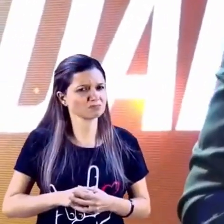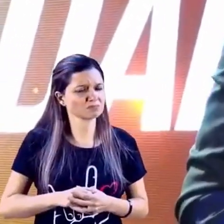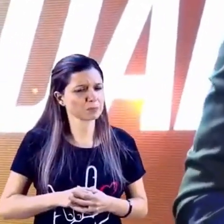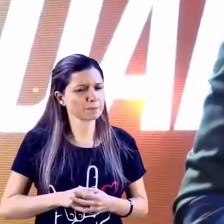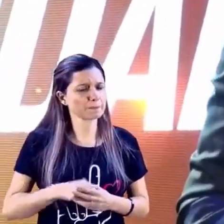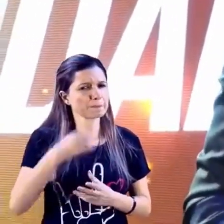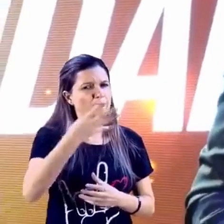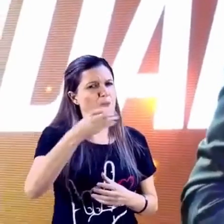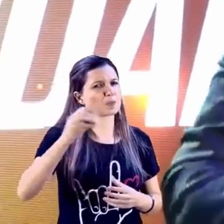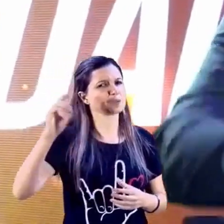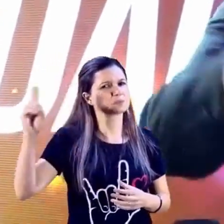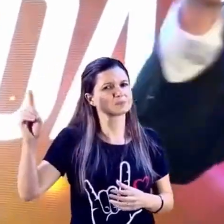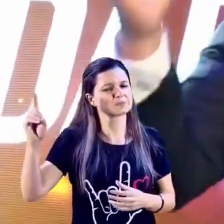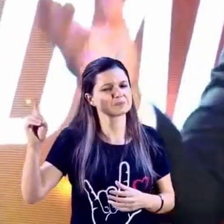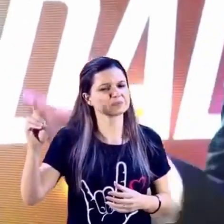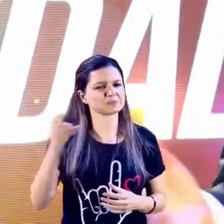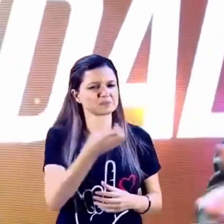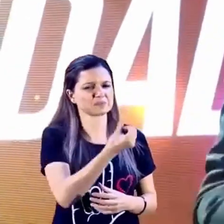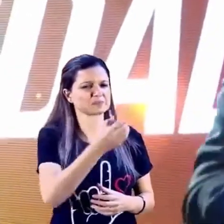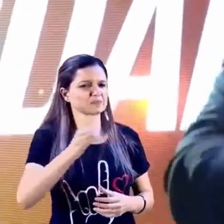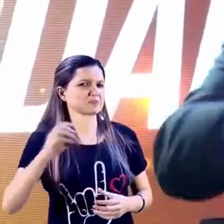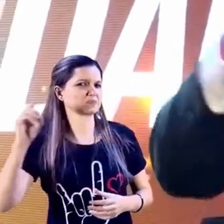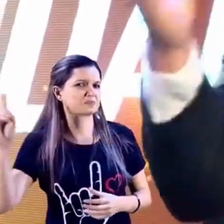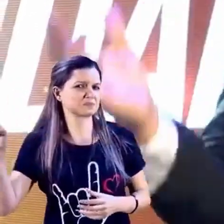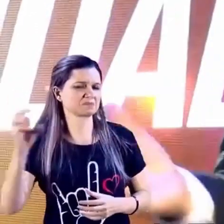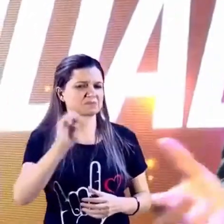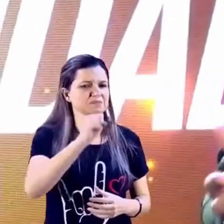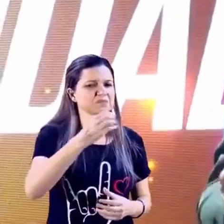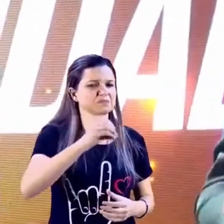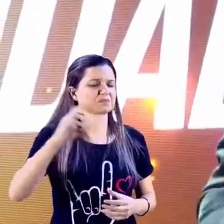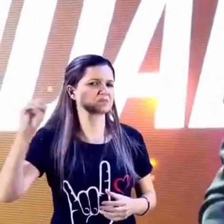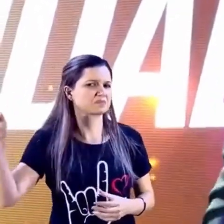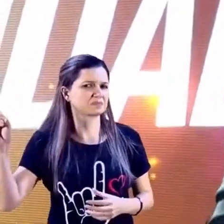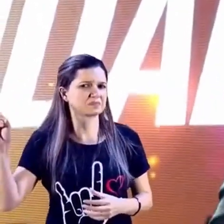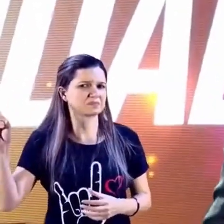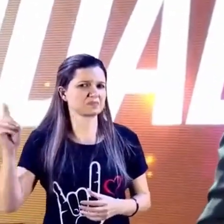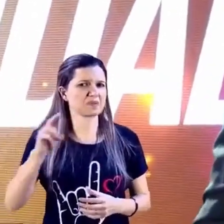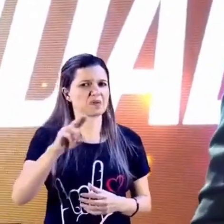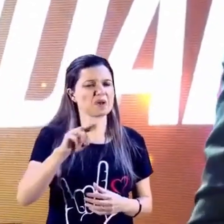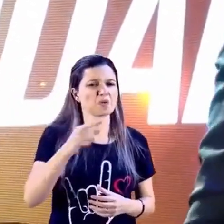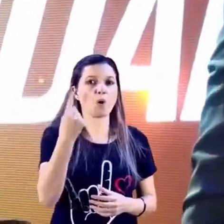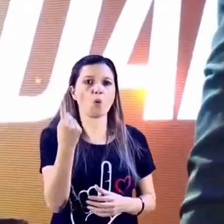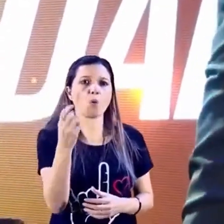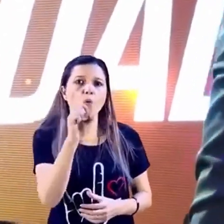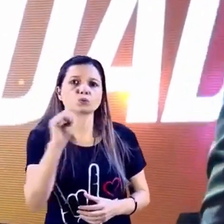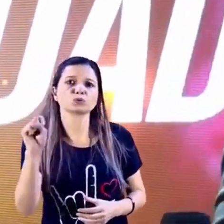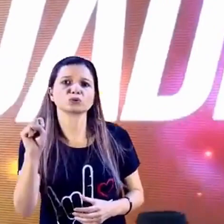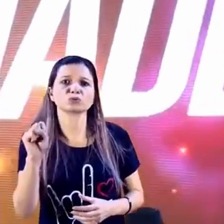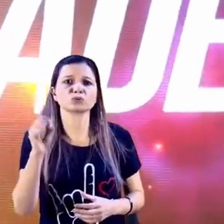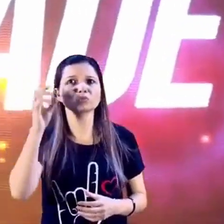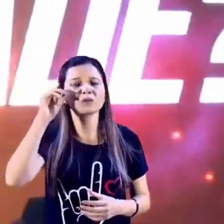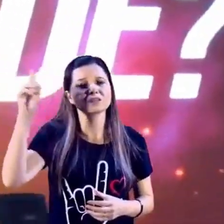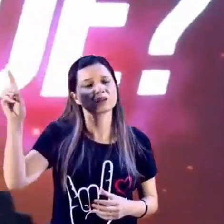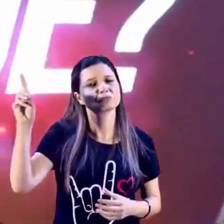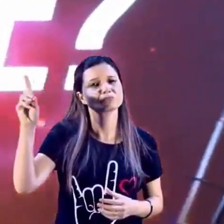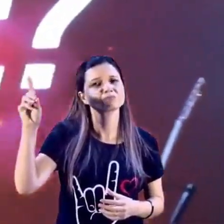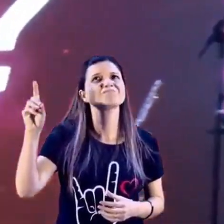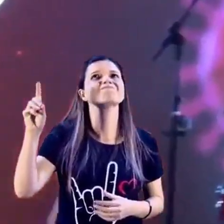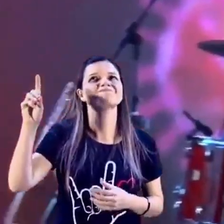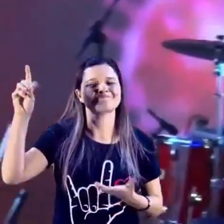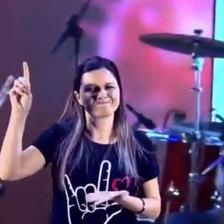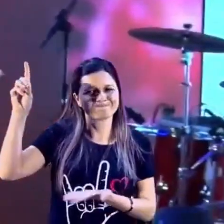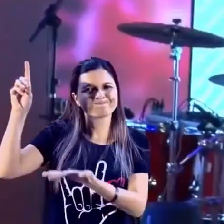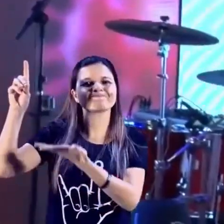Quarenta dias, sessenta dias, oitenta dias, é como um segundo. Esse é o nosso Deus,